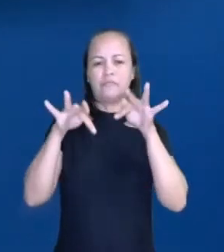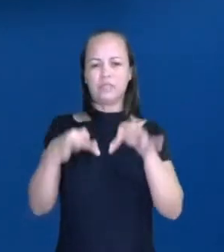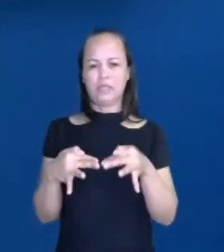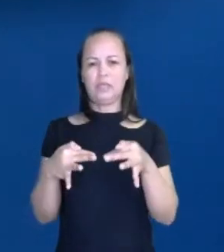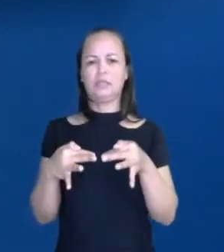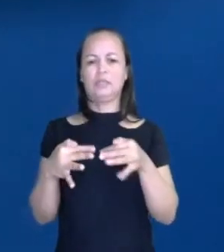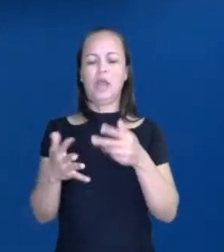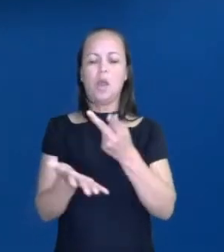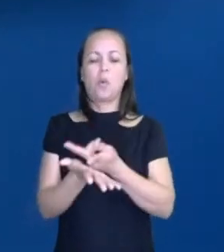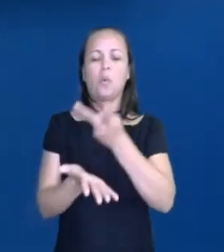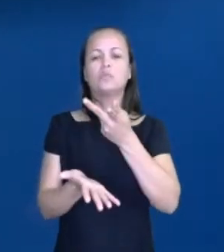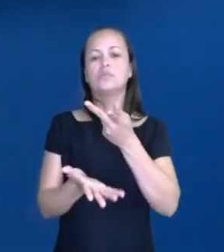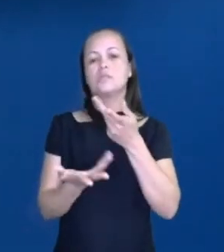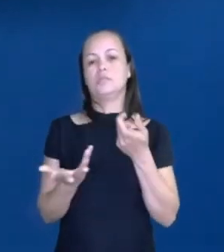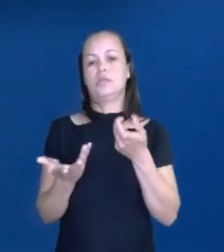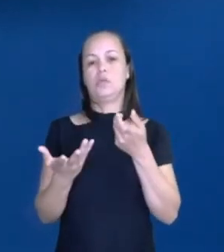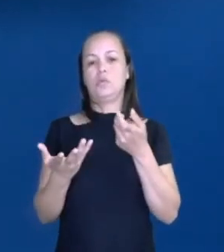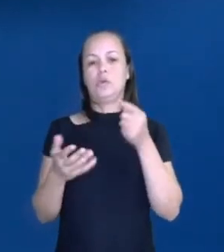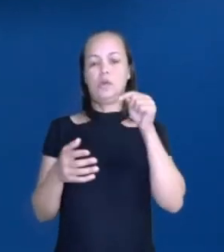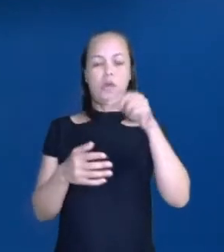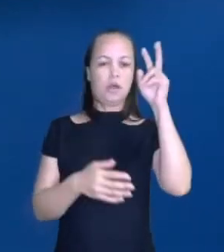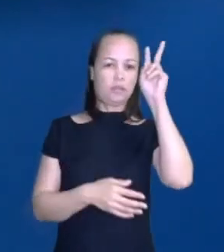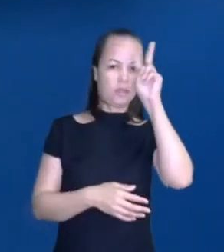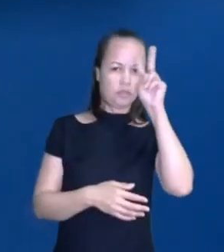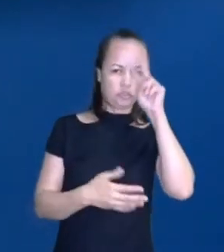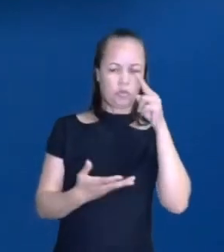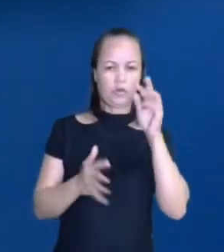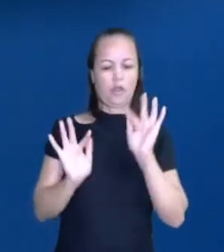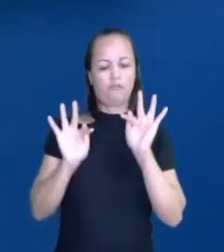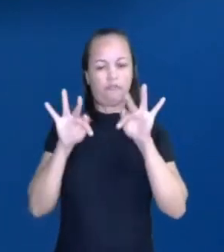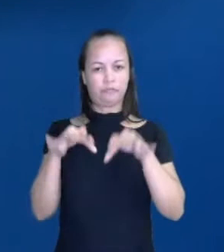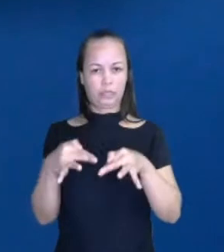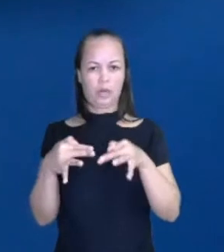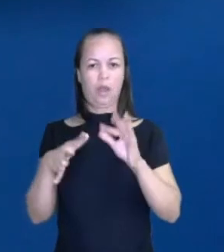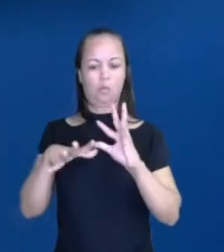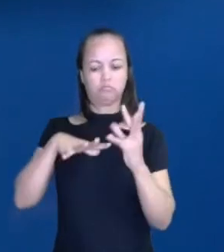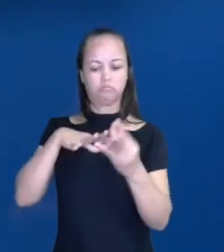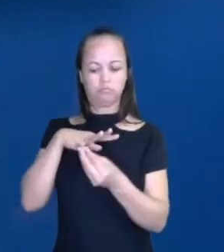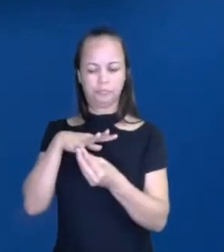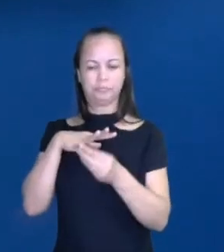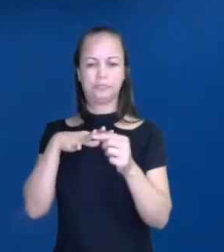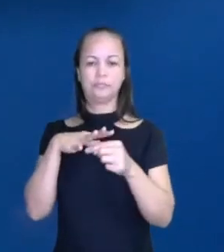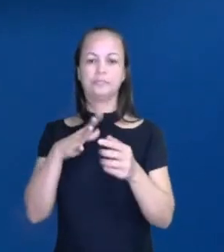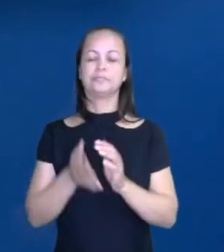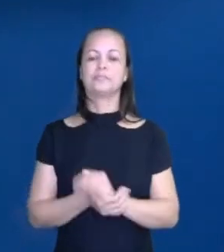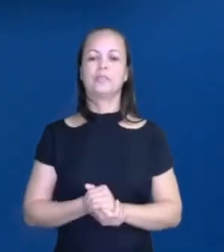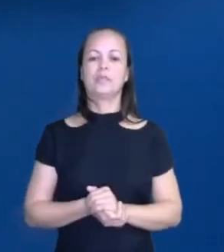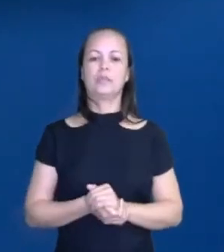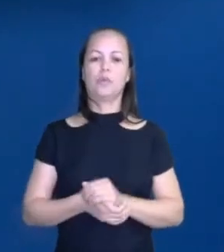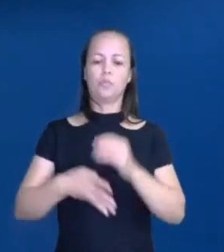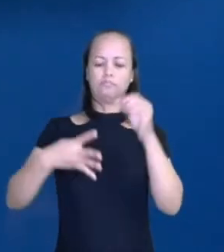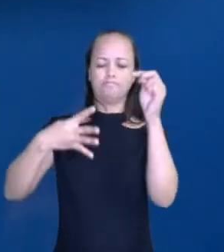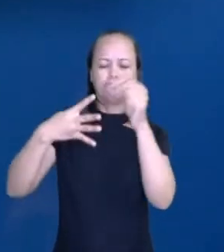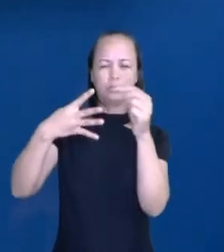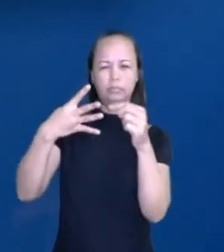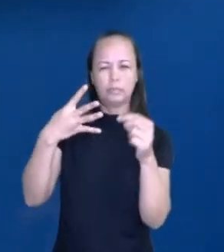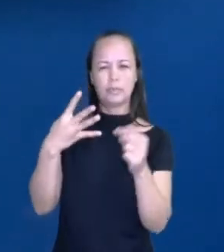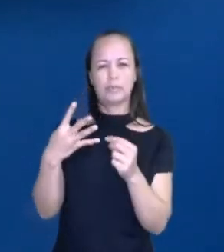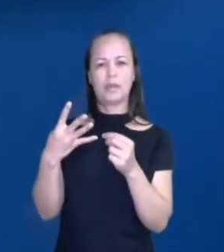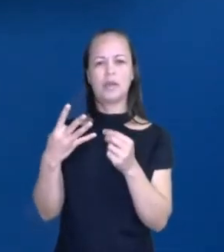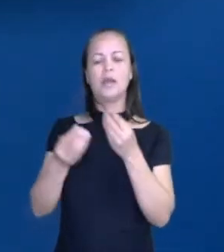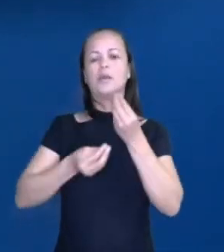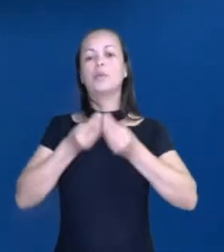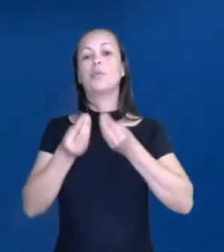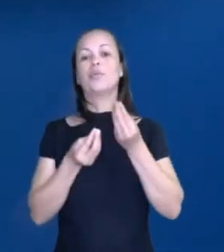que aconteceu na história? Então, é o final dela. Vamos descobrir agora cada partezinha dessa, como a gente